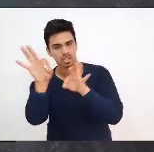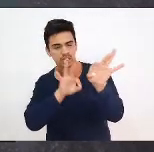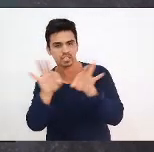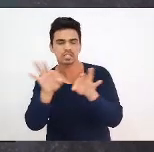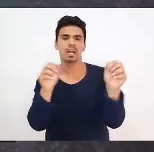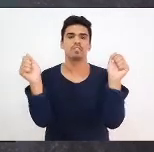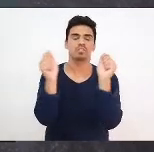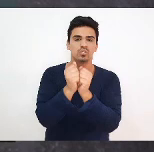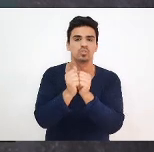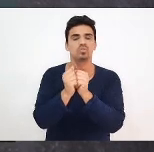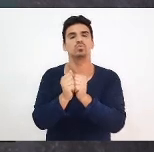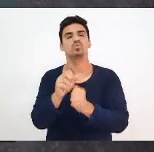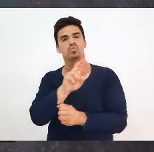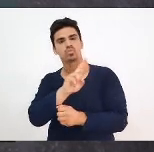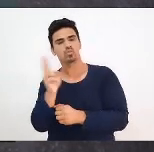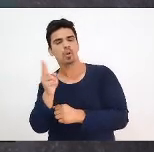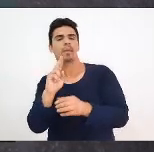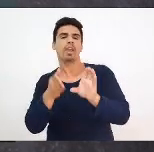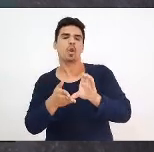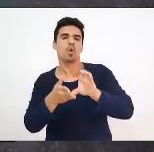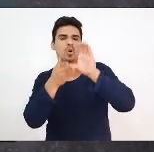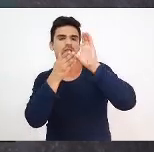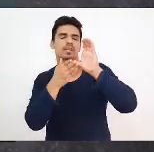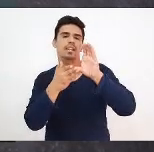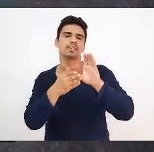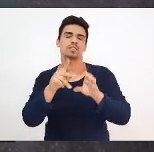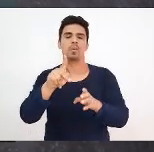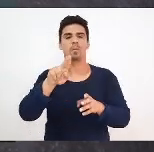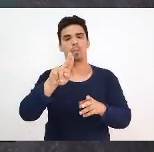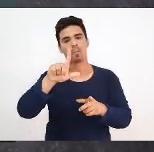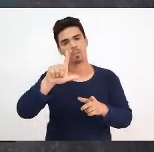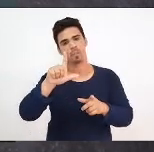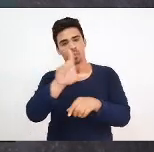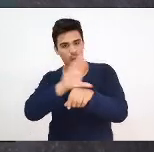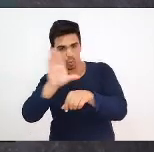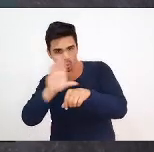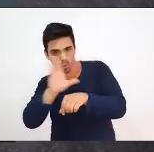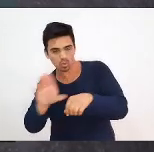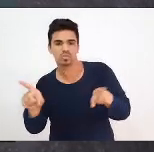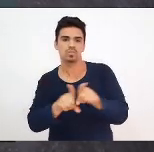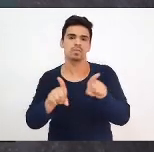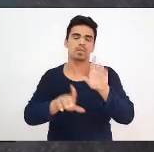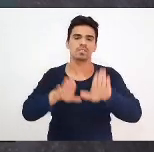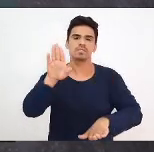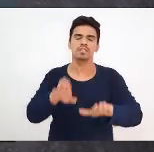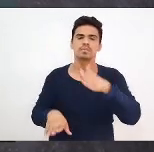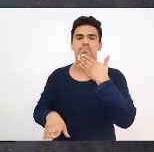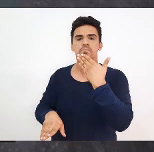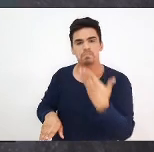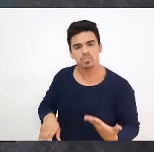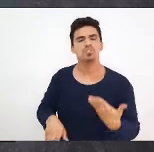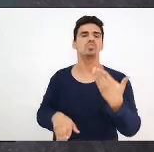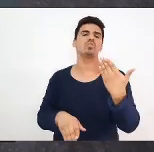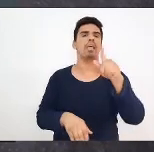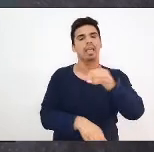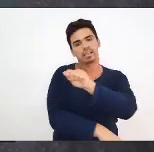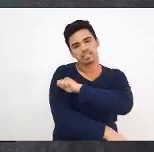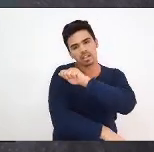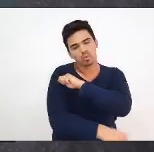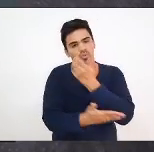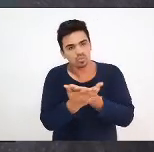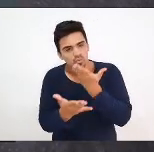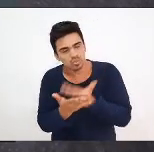por coordenações de curso, às vezes pedidos por estudantes, então foram muitos os encontros,